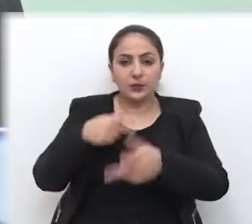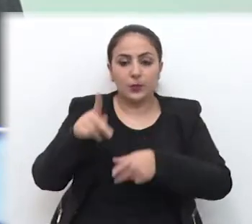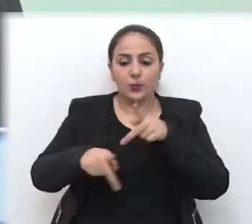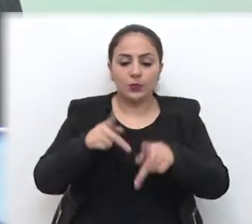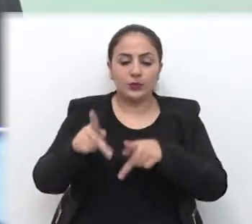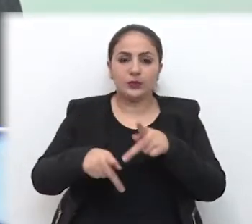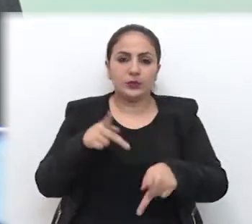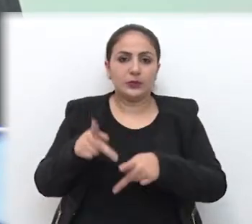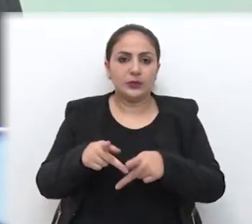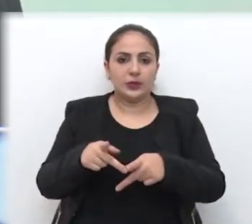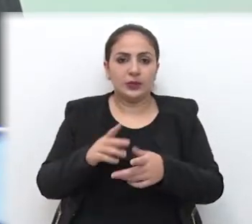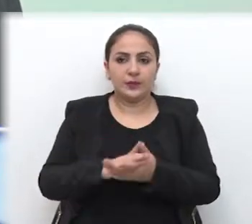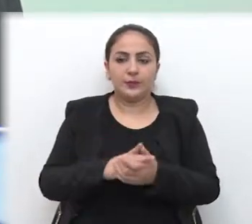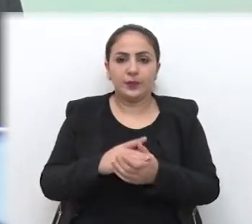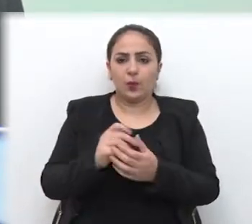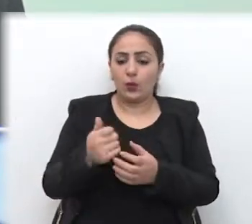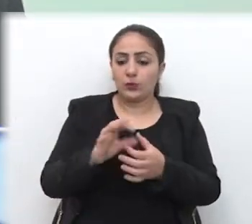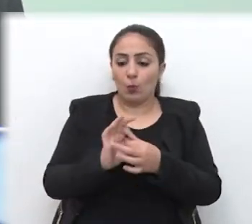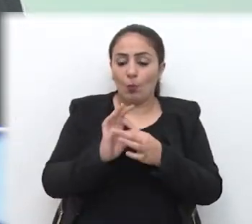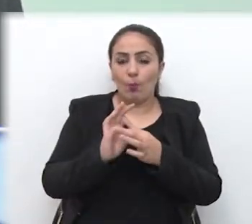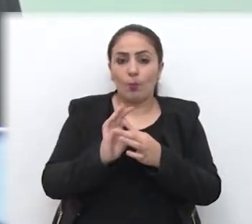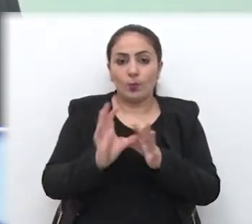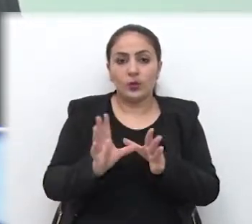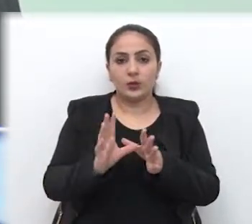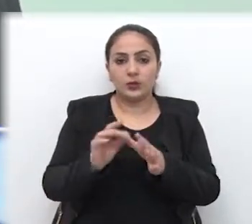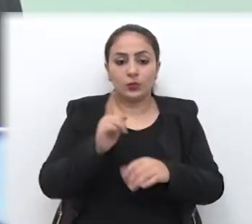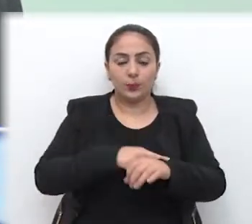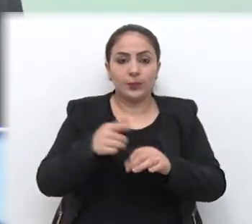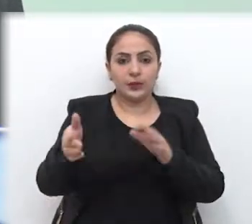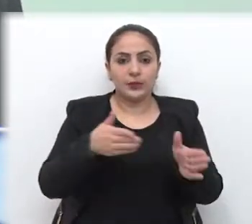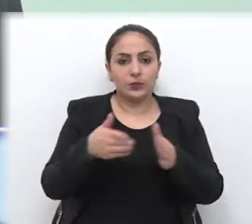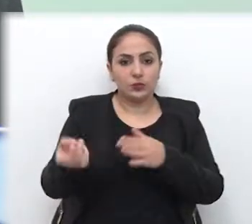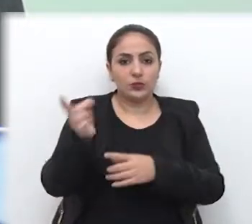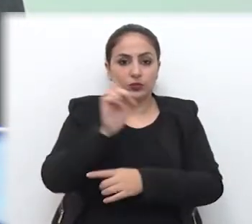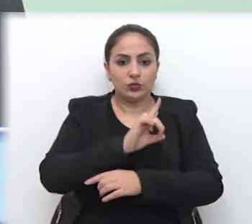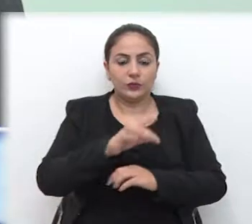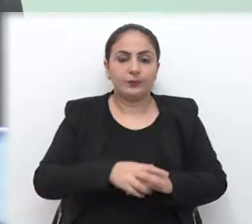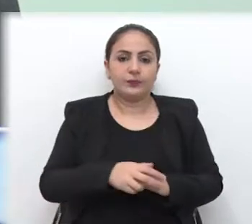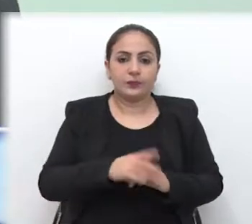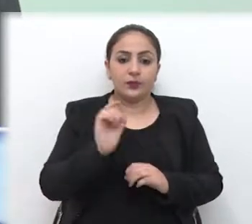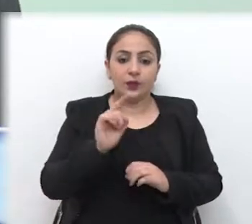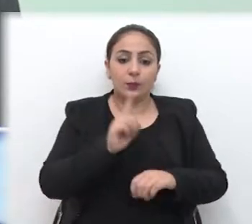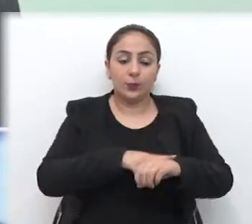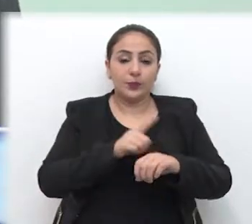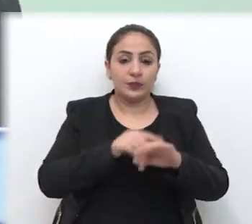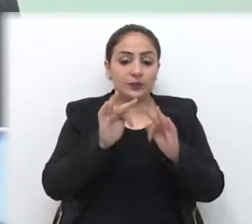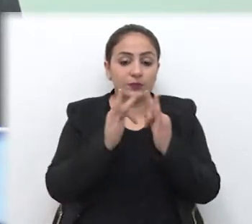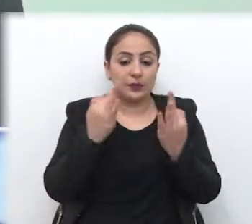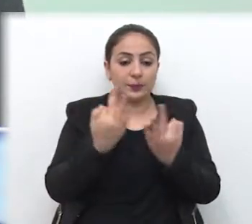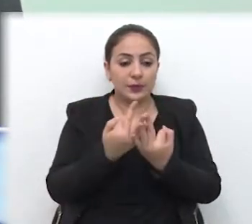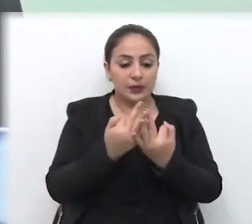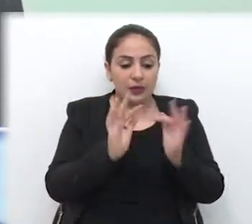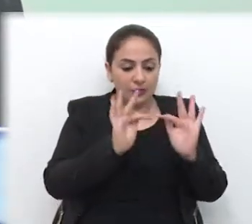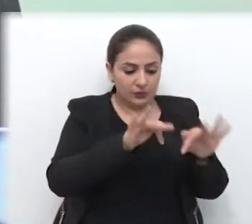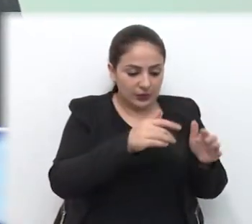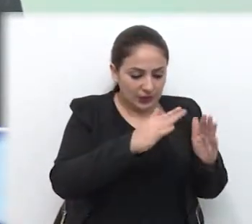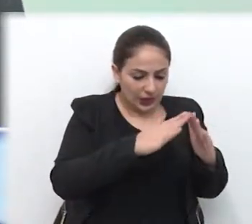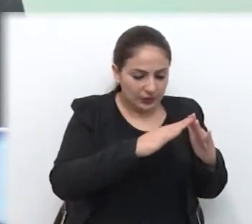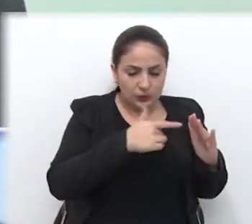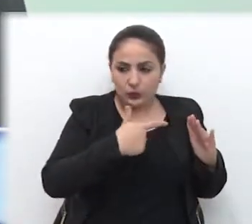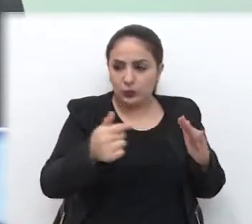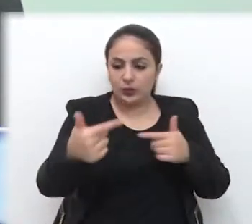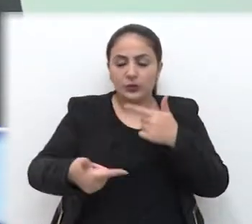uma população semidependente durante o período diurno. Que é quando a família sai de casa, vai